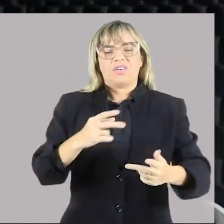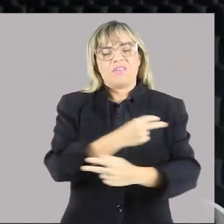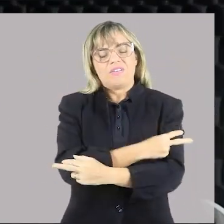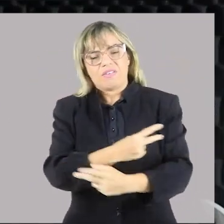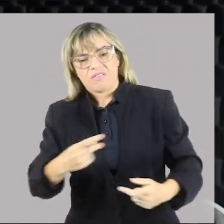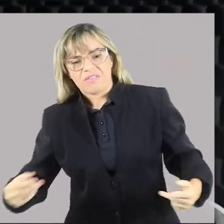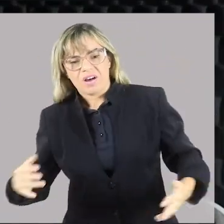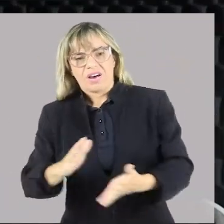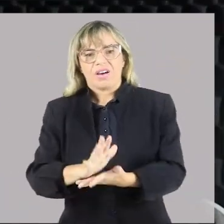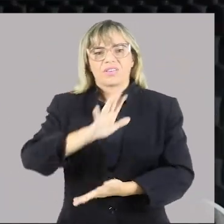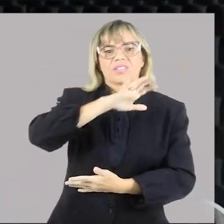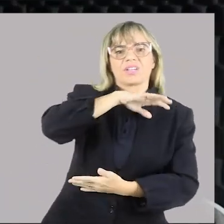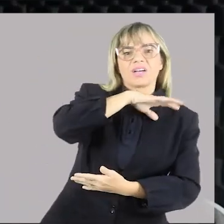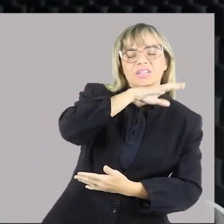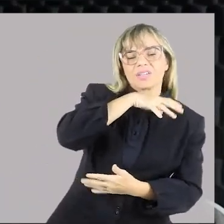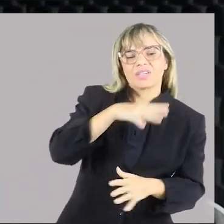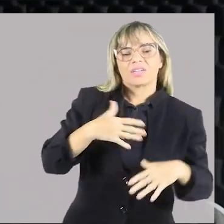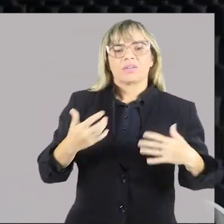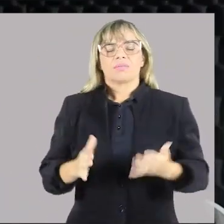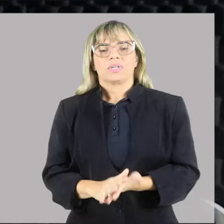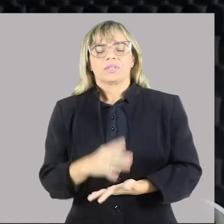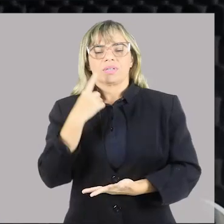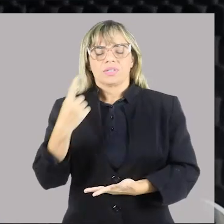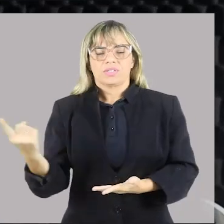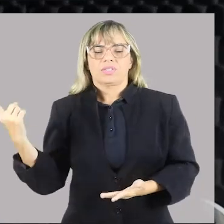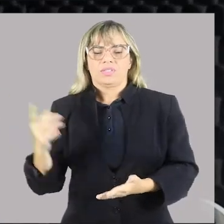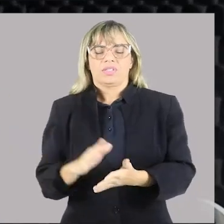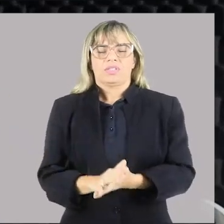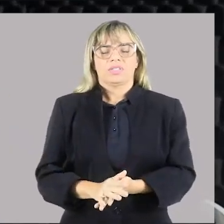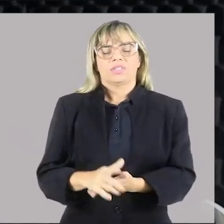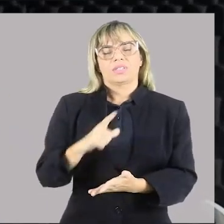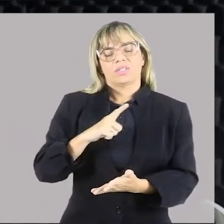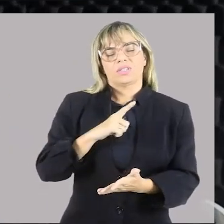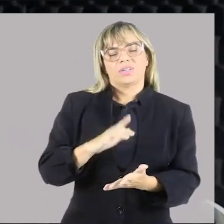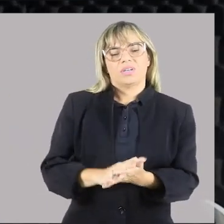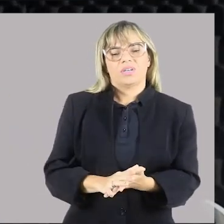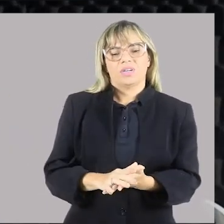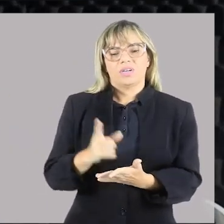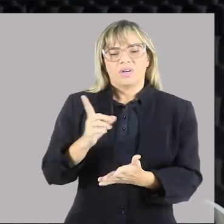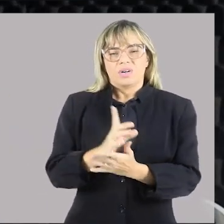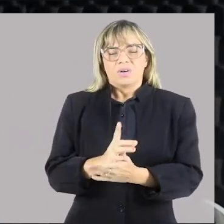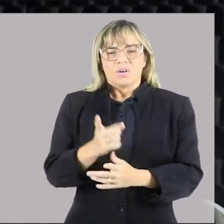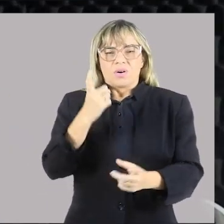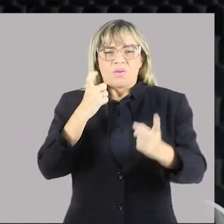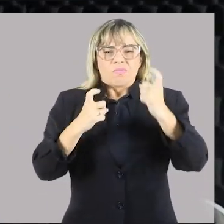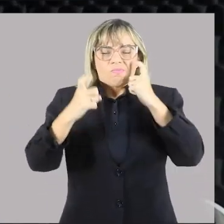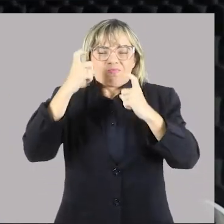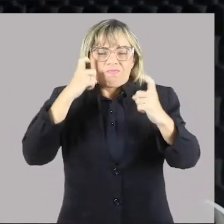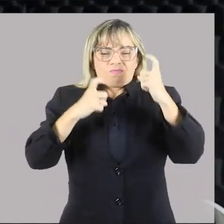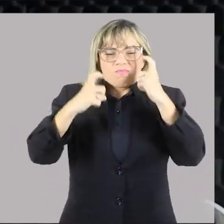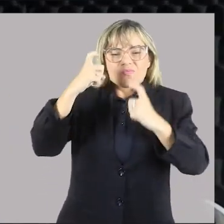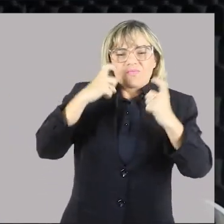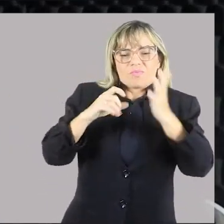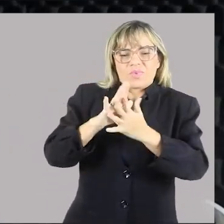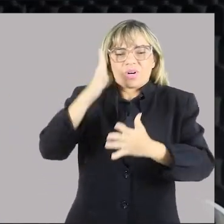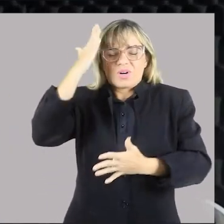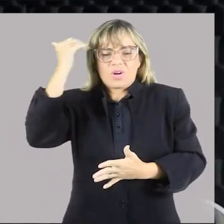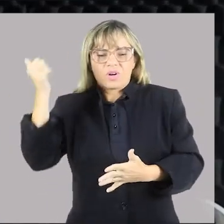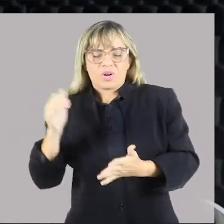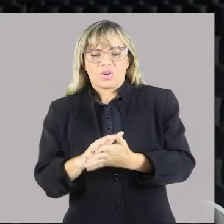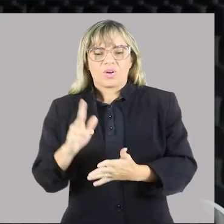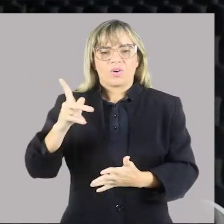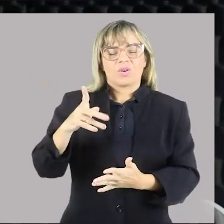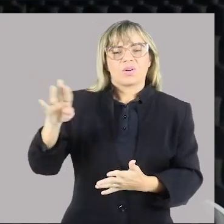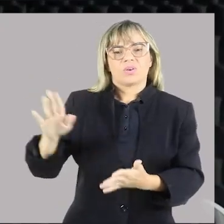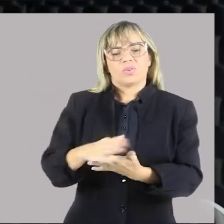Então, assim, há uma grande preocupação, e a gente sabe disso, né? Do poder público,